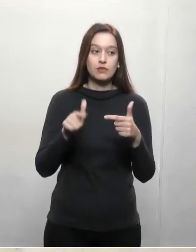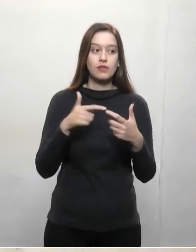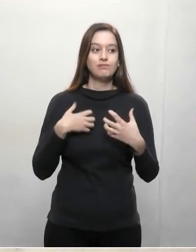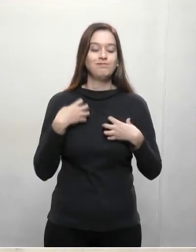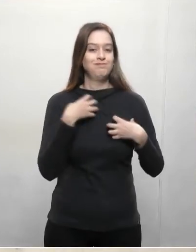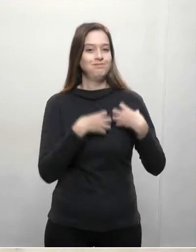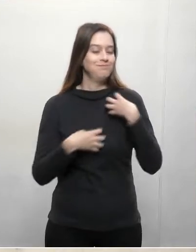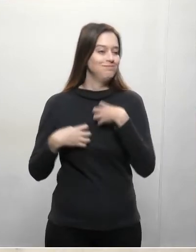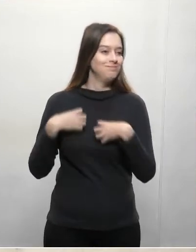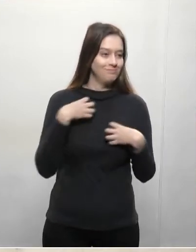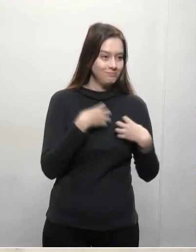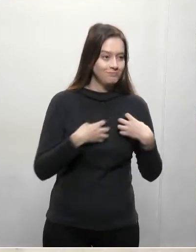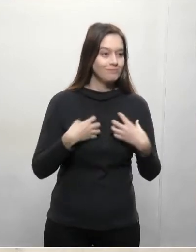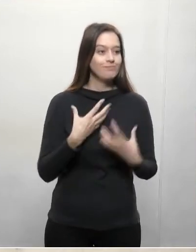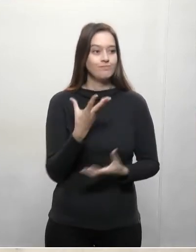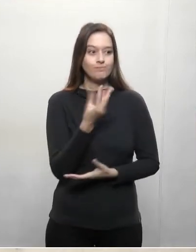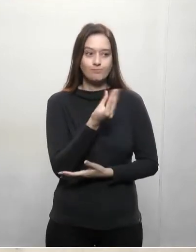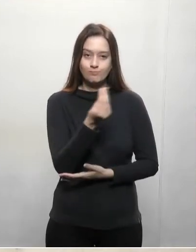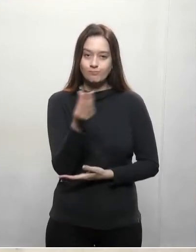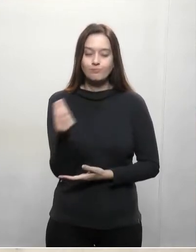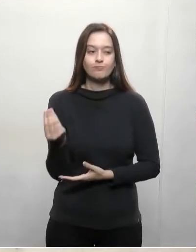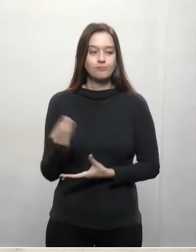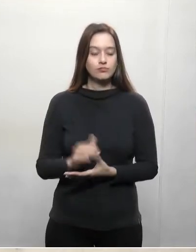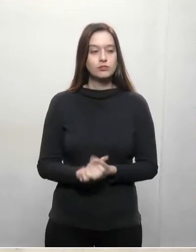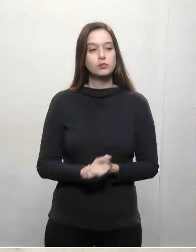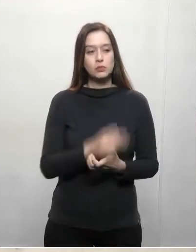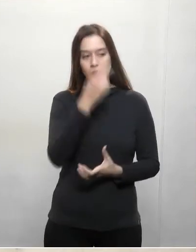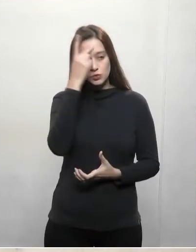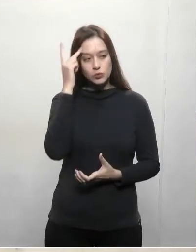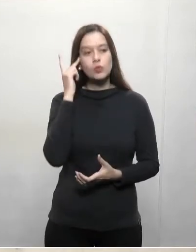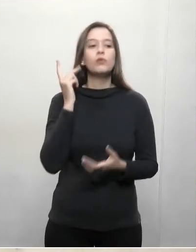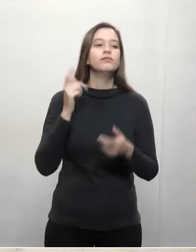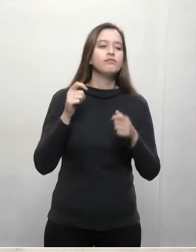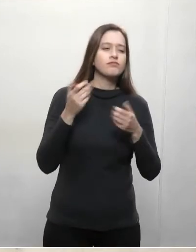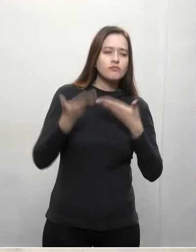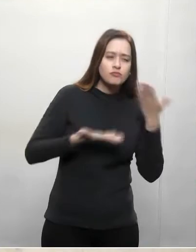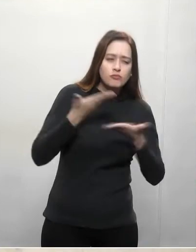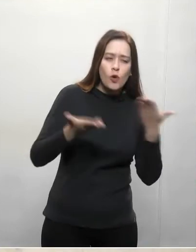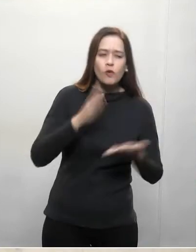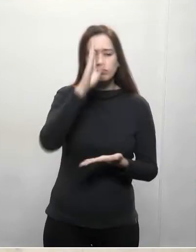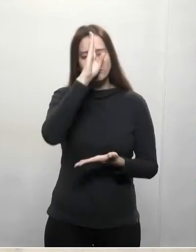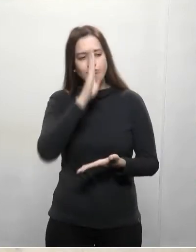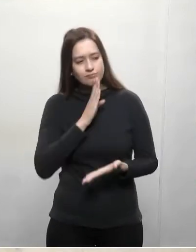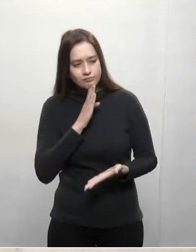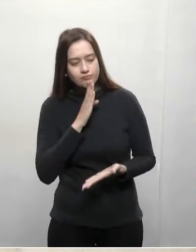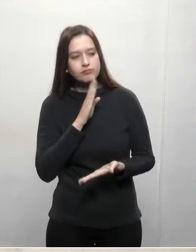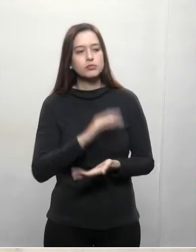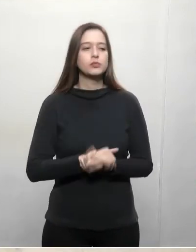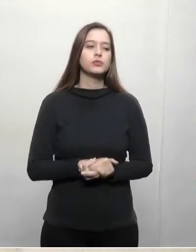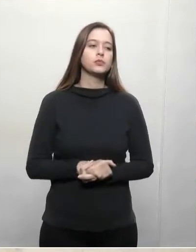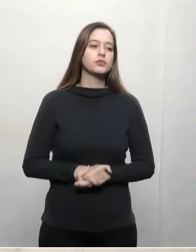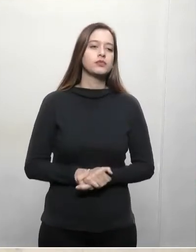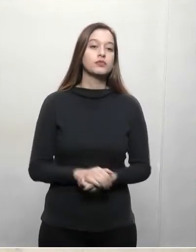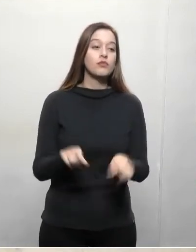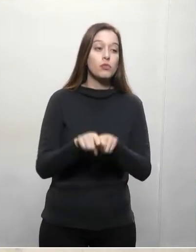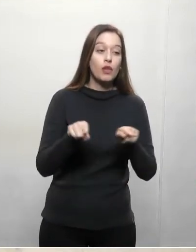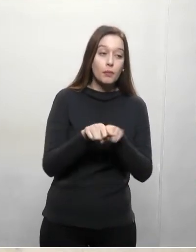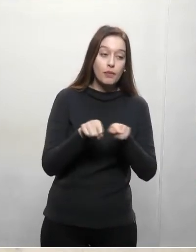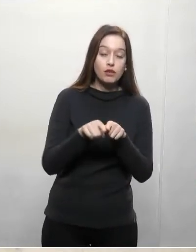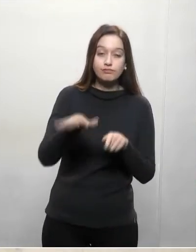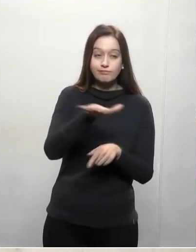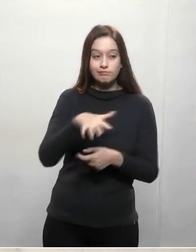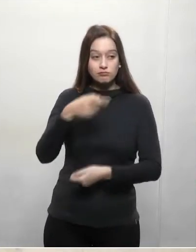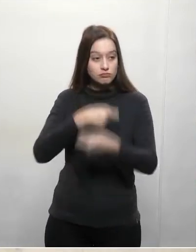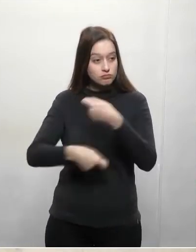uma boa parte dos servidores e também mesmo para a atividade econômica do Paraná.